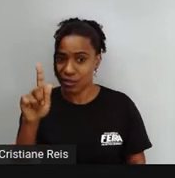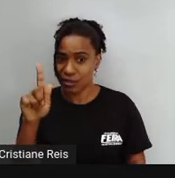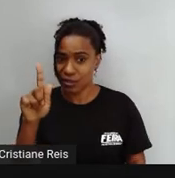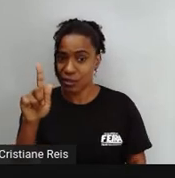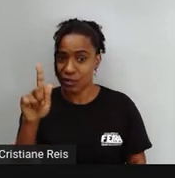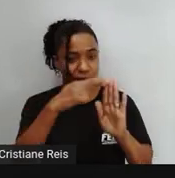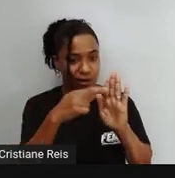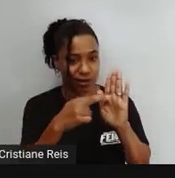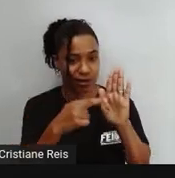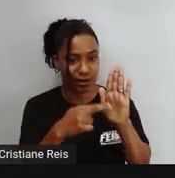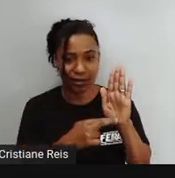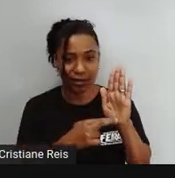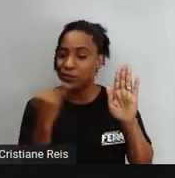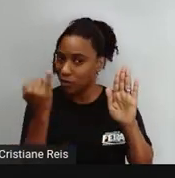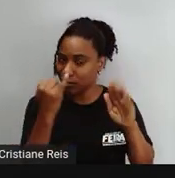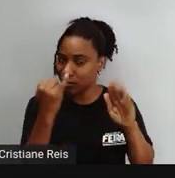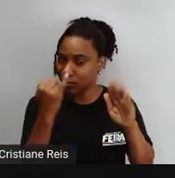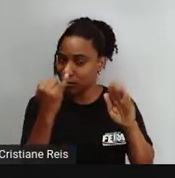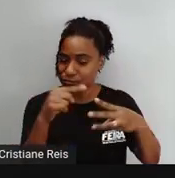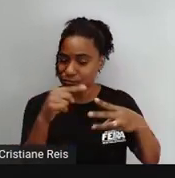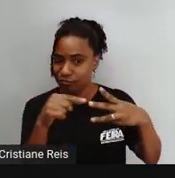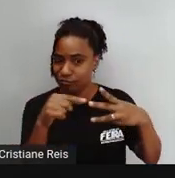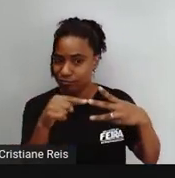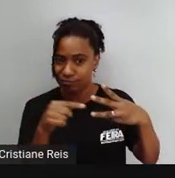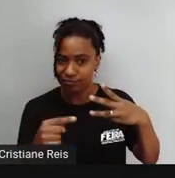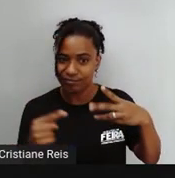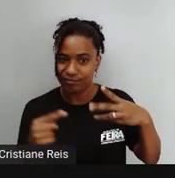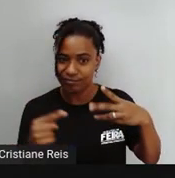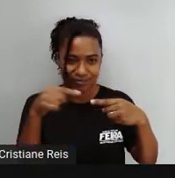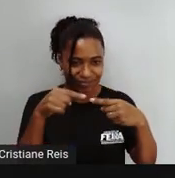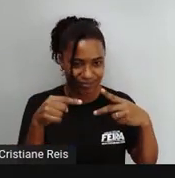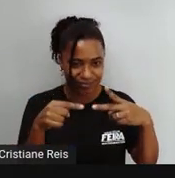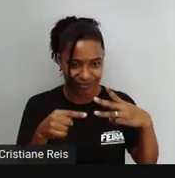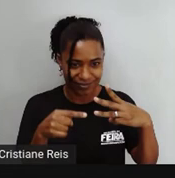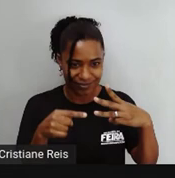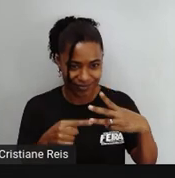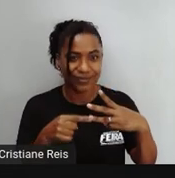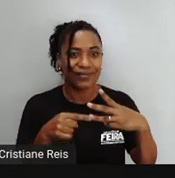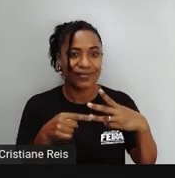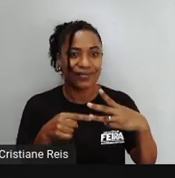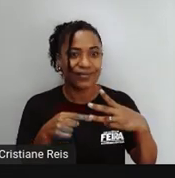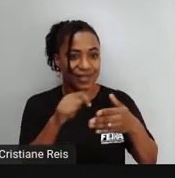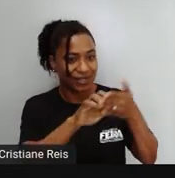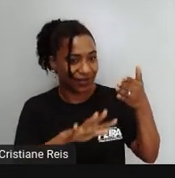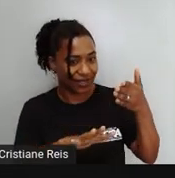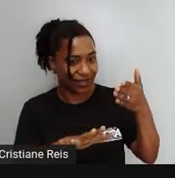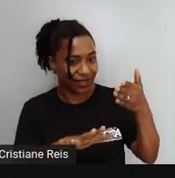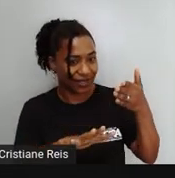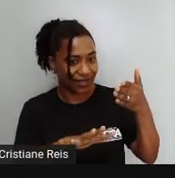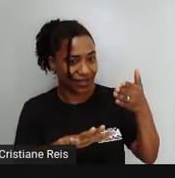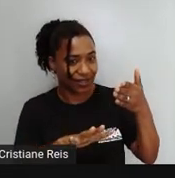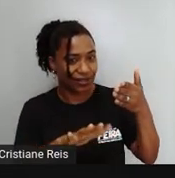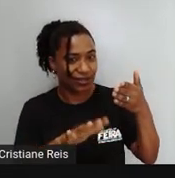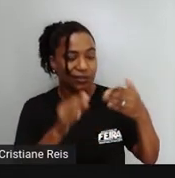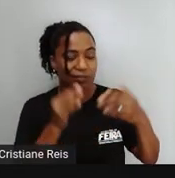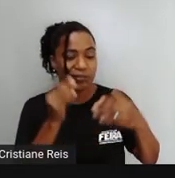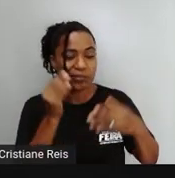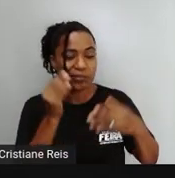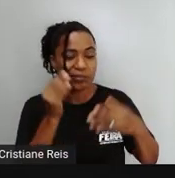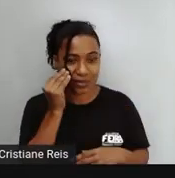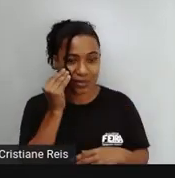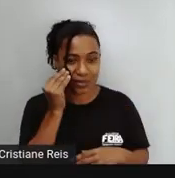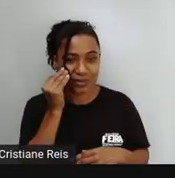nós Fiquemos atentos a alguns detalhes Então essa atividade É um desafio Para nós